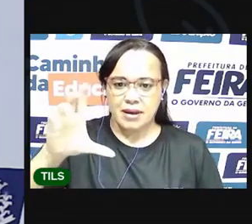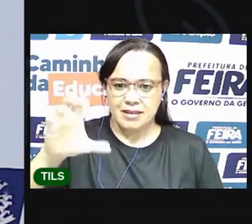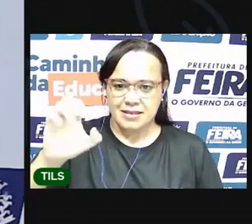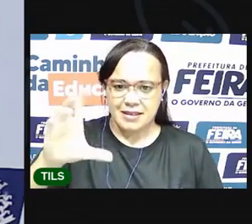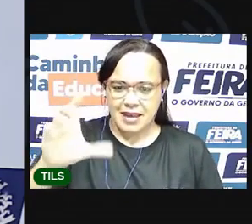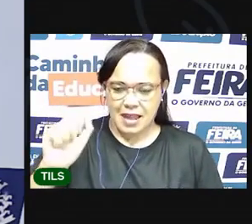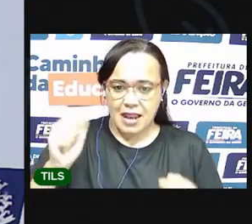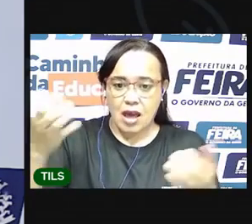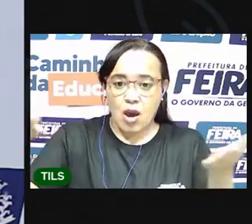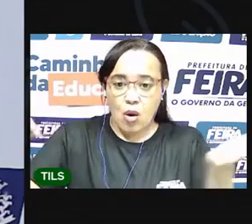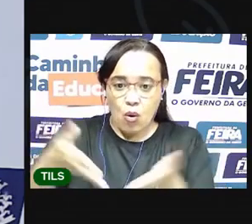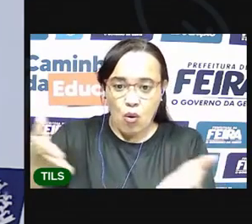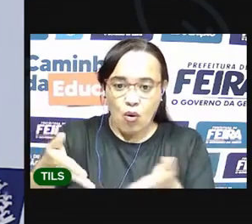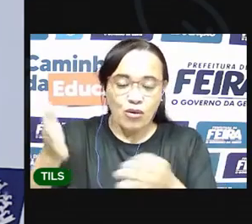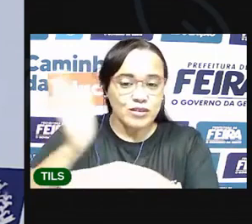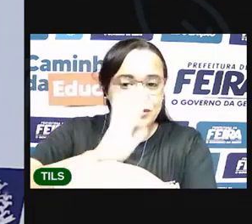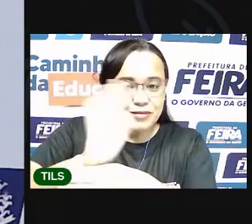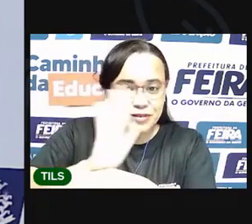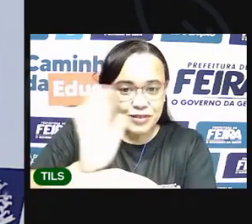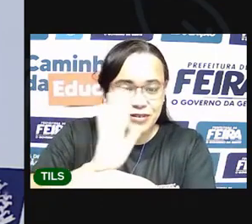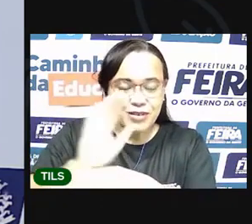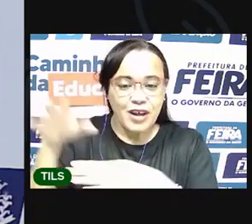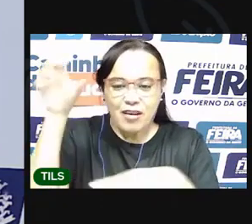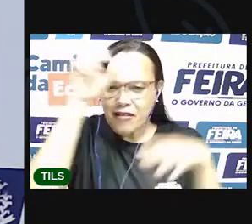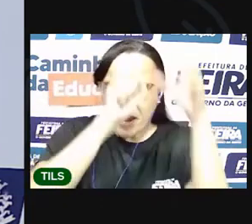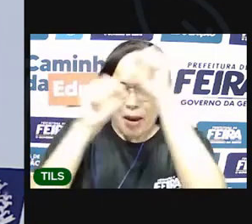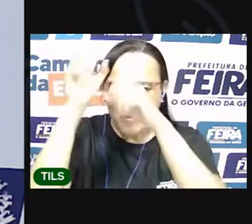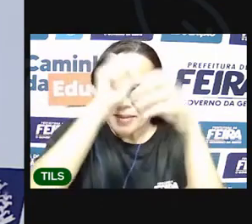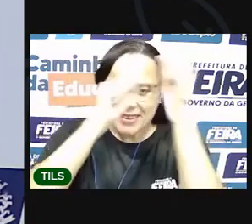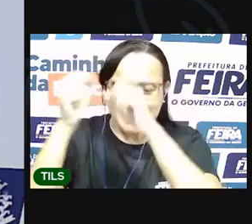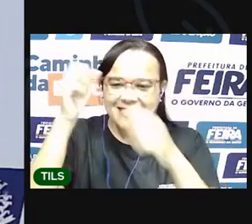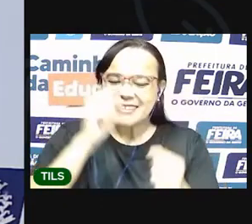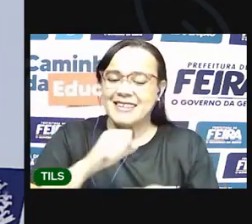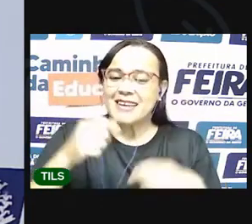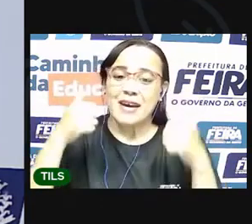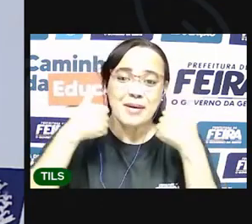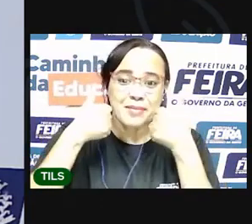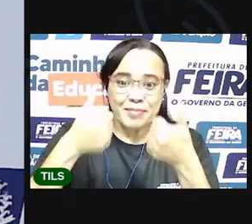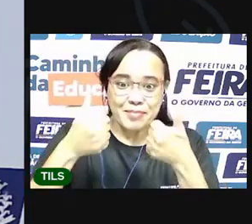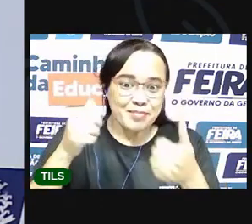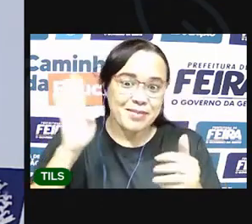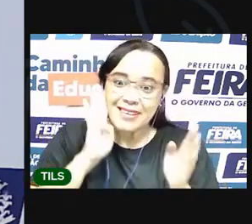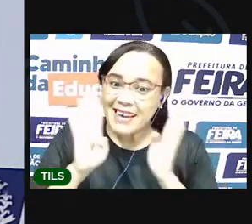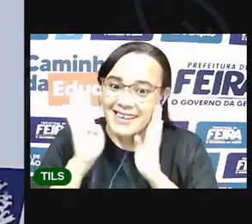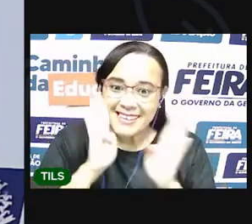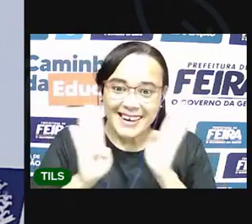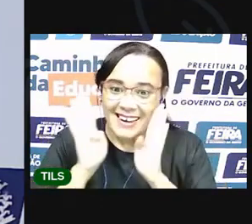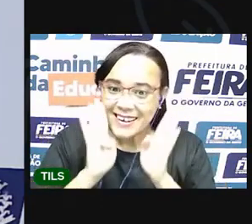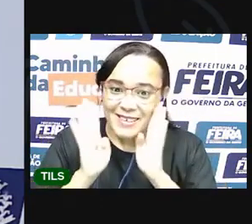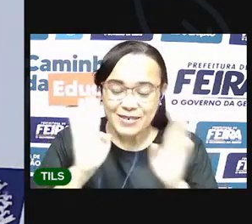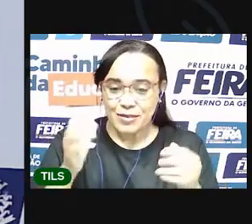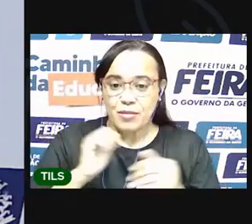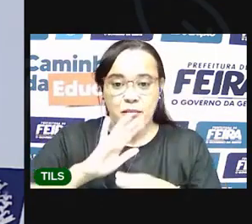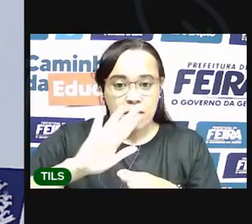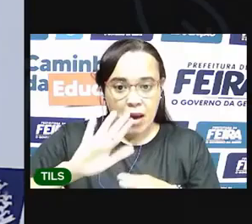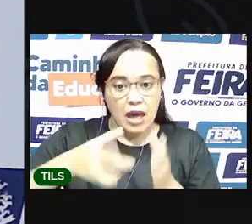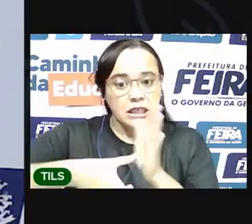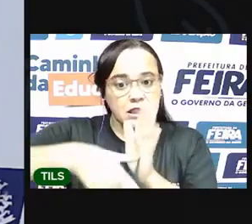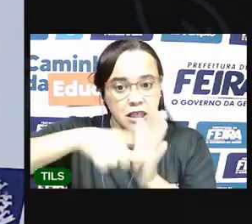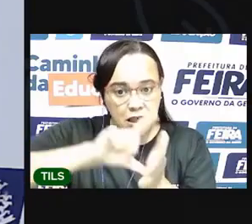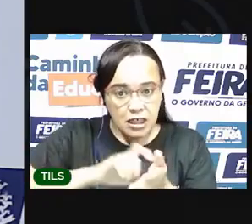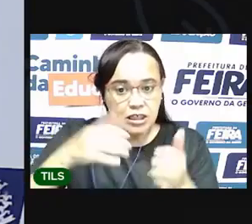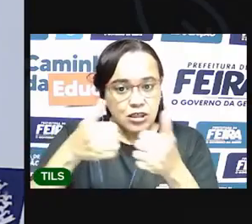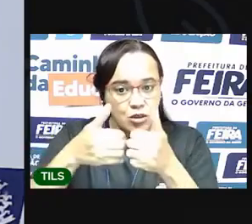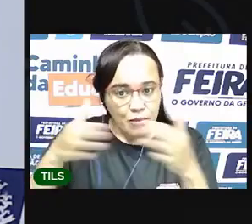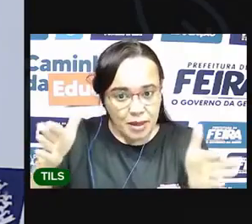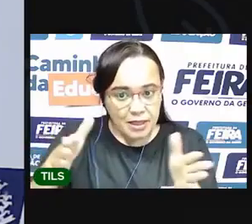de Ciências Humanas, a gente vai aprender um assunto muito legal. Antes de começar a nossa aula, eu vou pedir para você